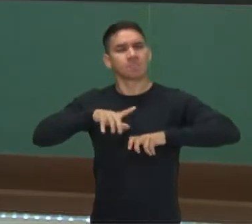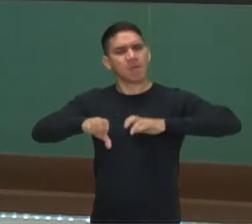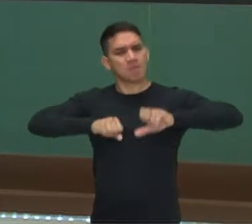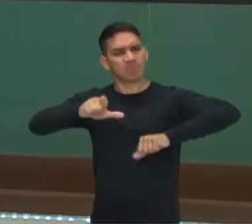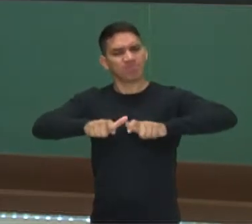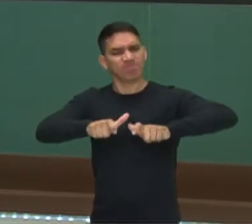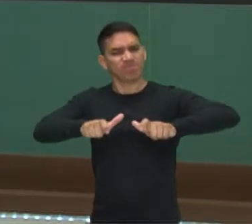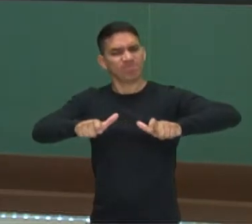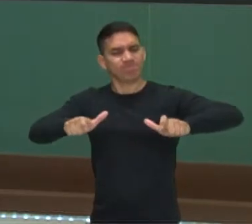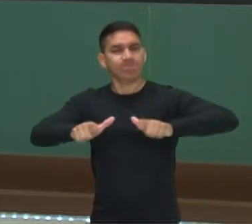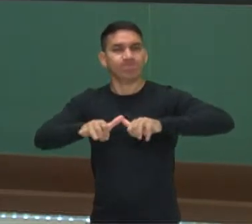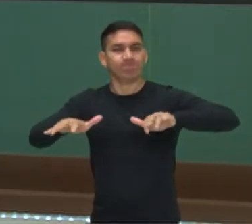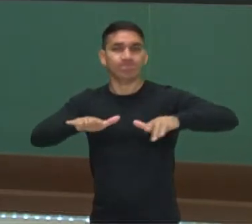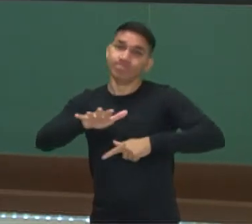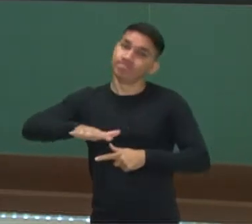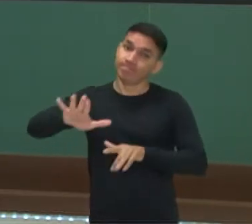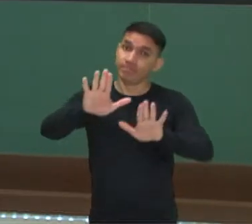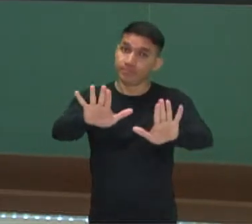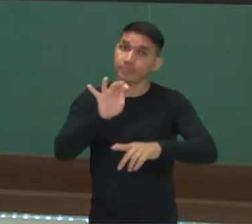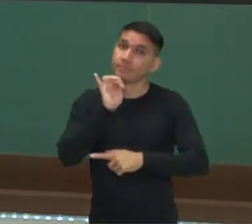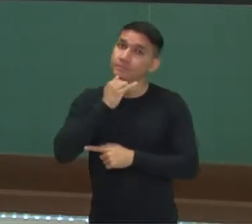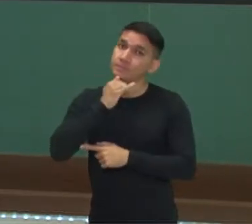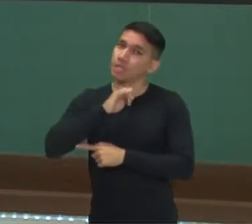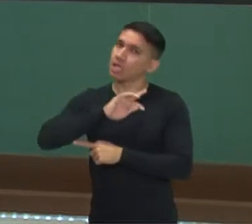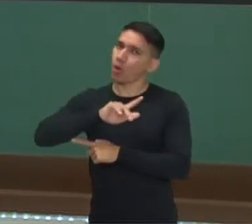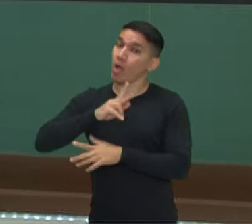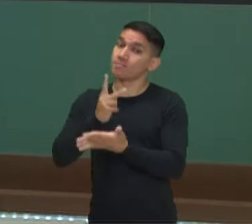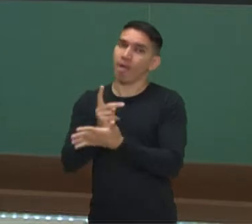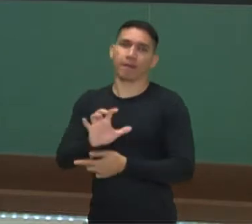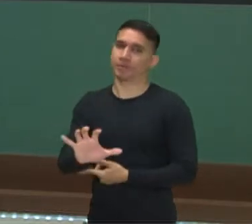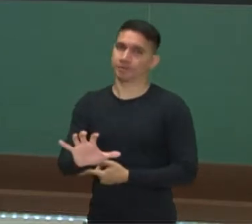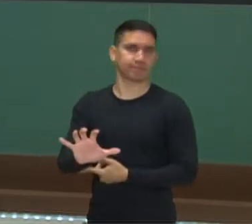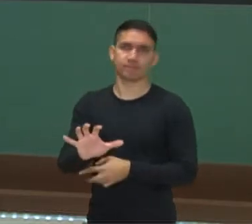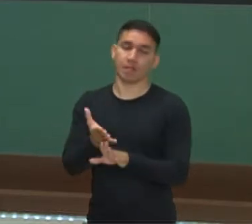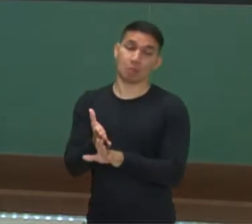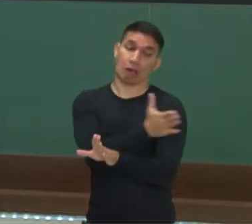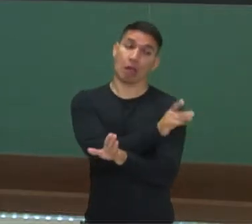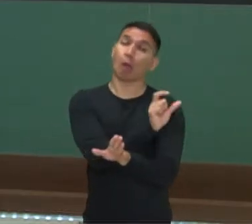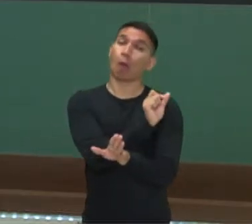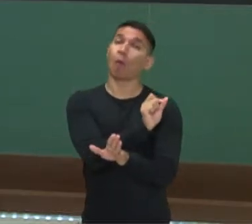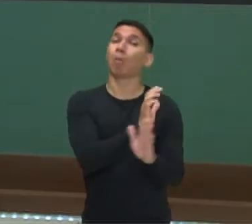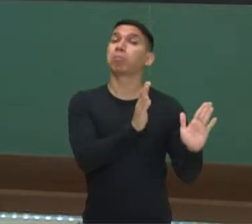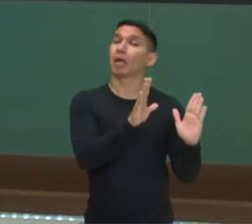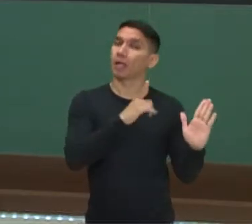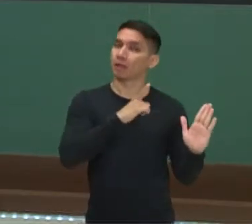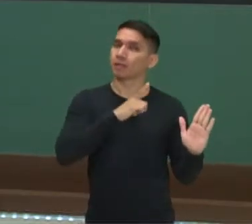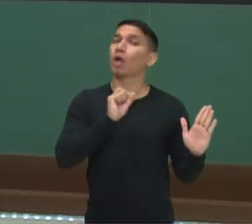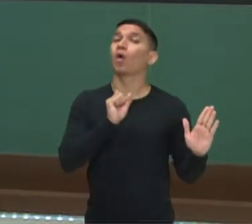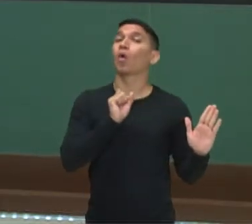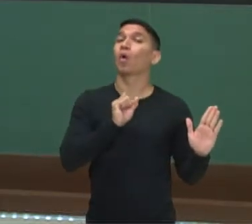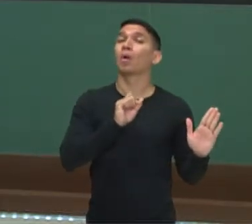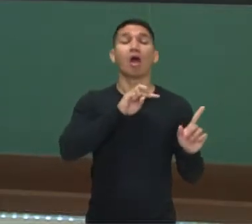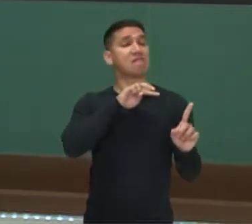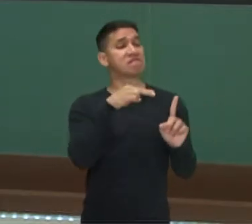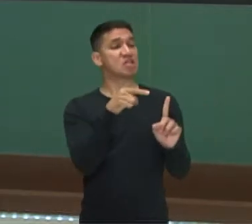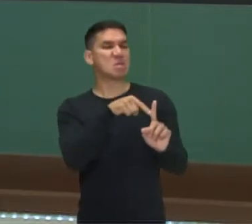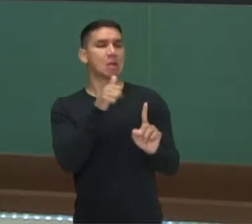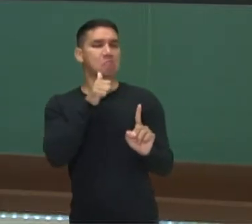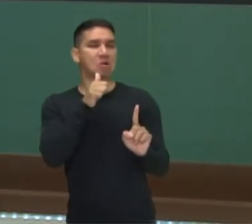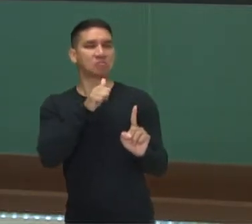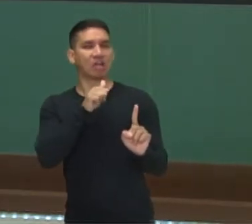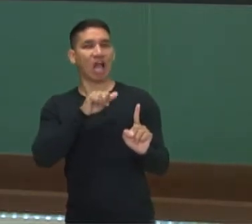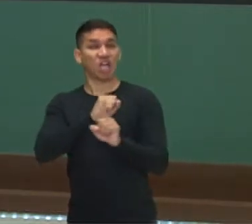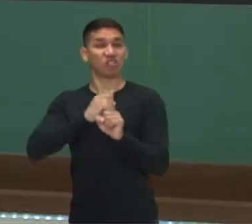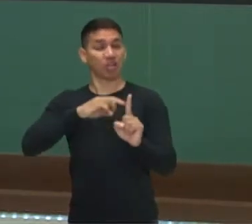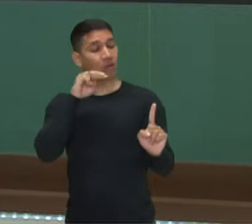espaço na sociedade, mas infelizmente nem sempre foi assim. Por um tempo, a mulher, infelizmente, foi vista pela sociedade